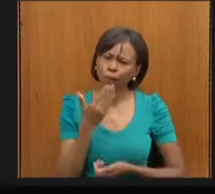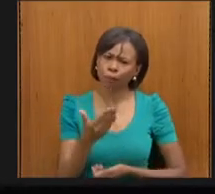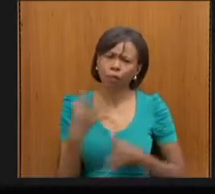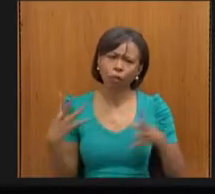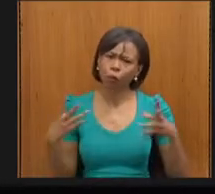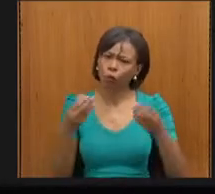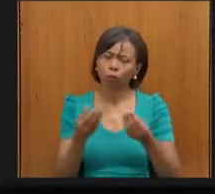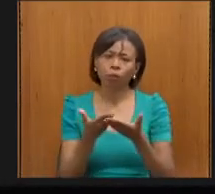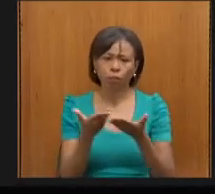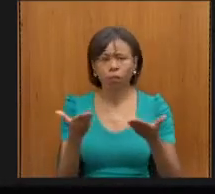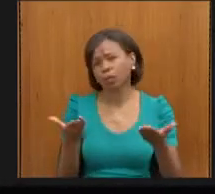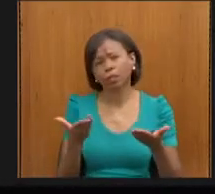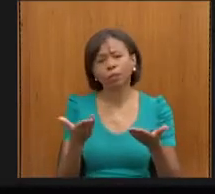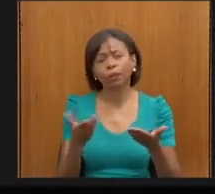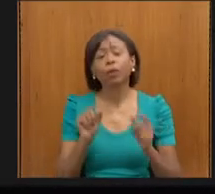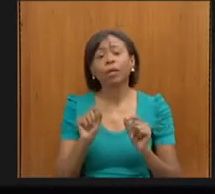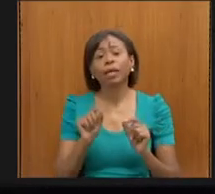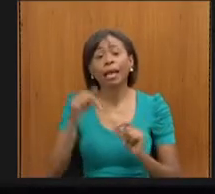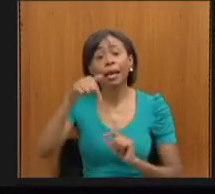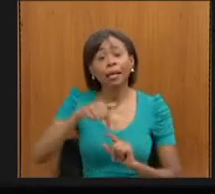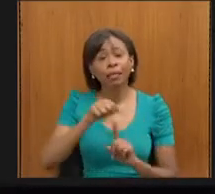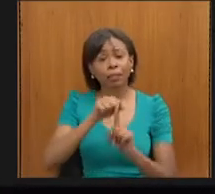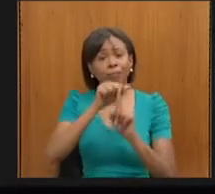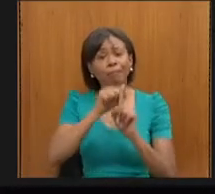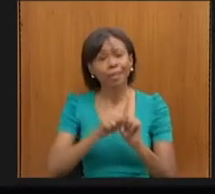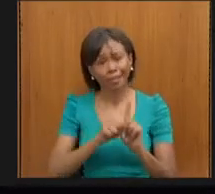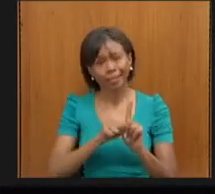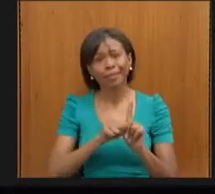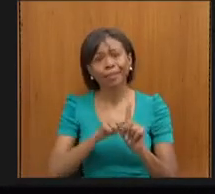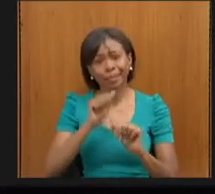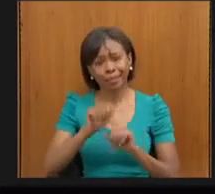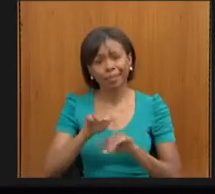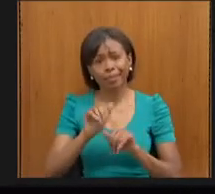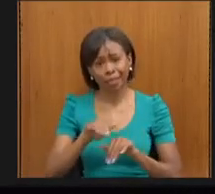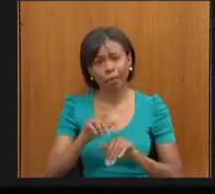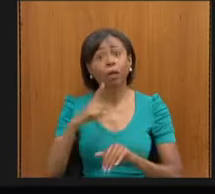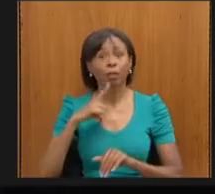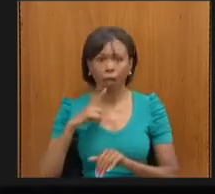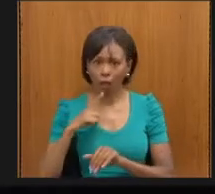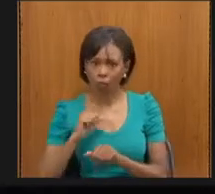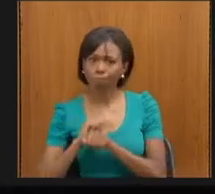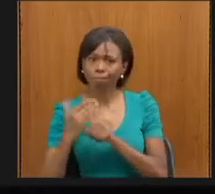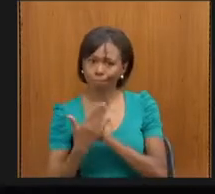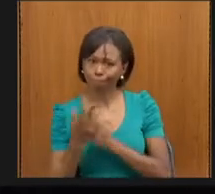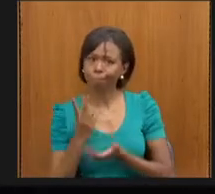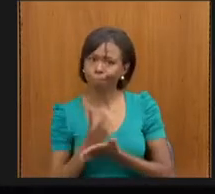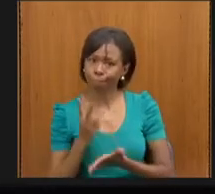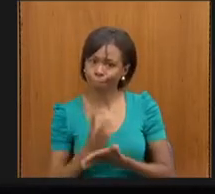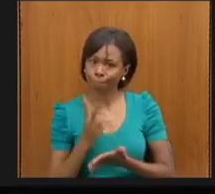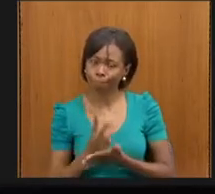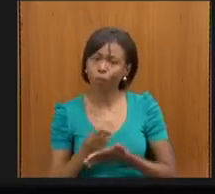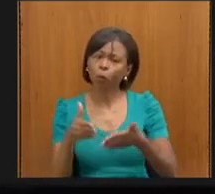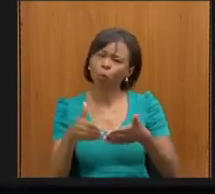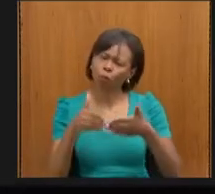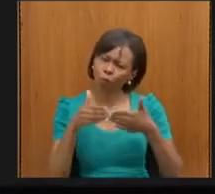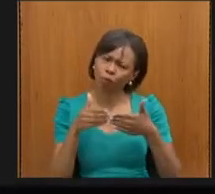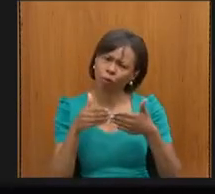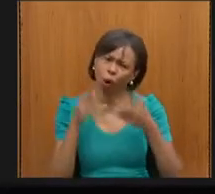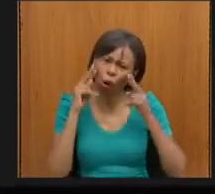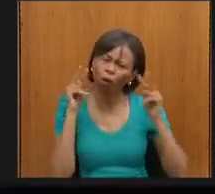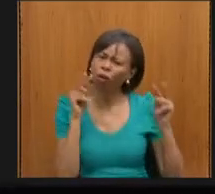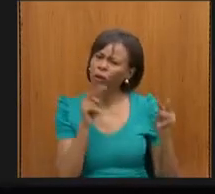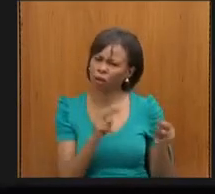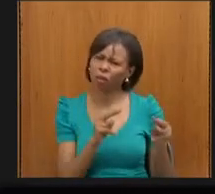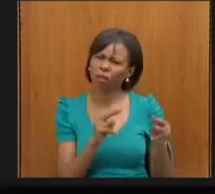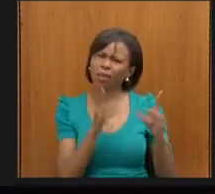para nesse mês que ainda estamos em pandemia para olharem com carinho para essa realidade